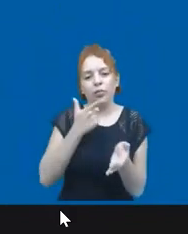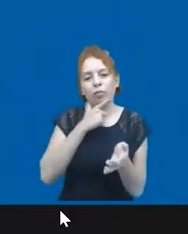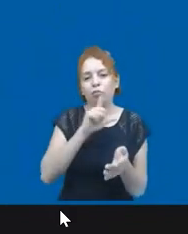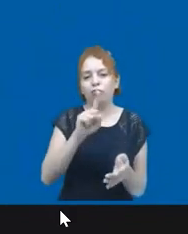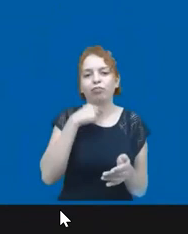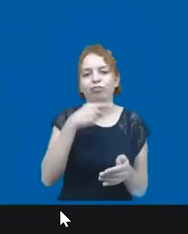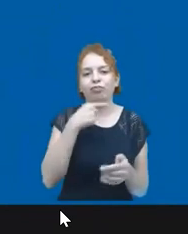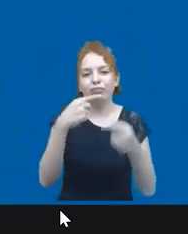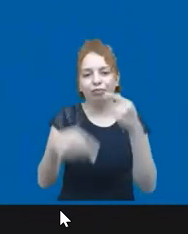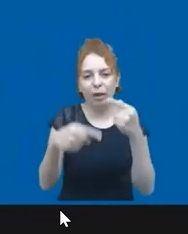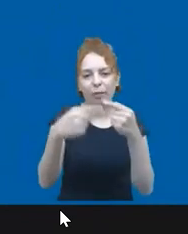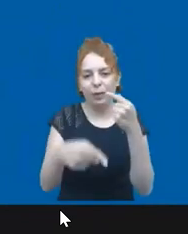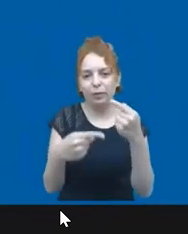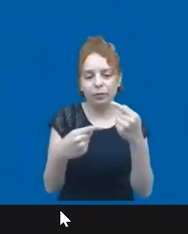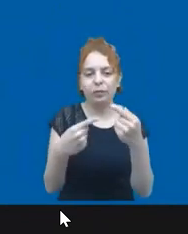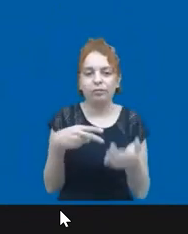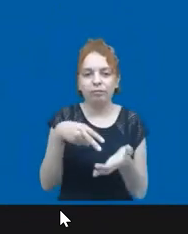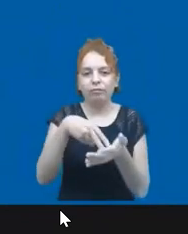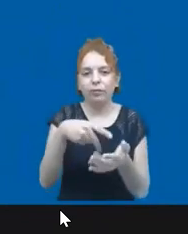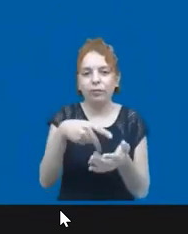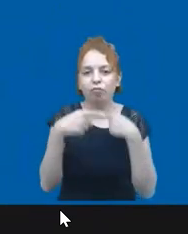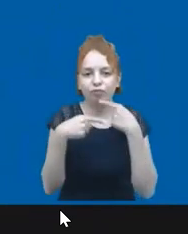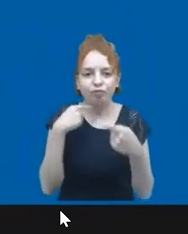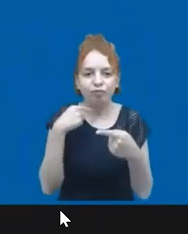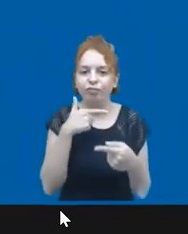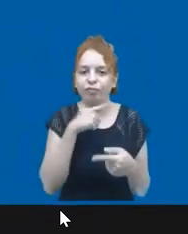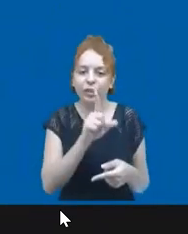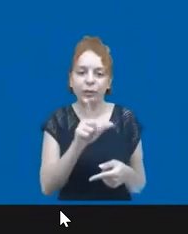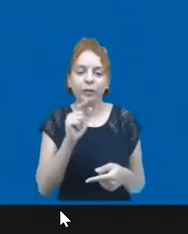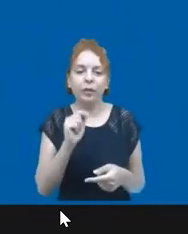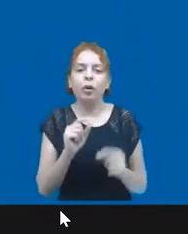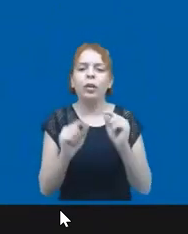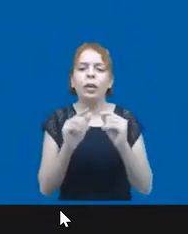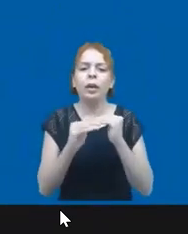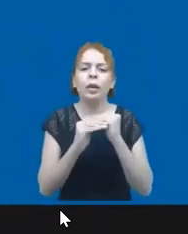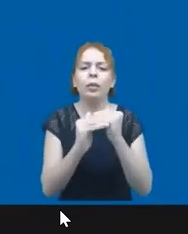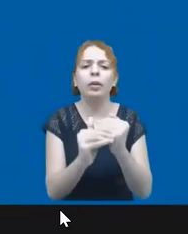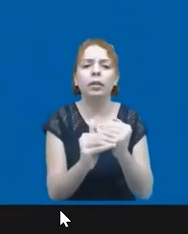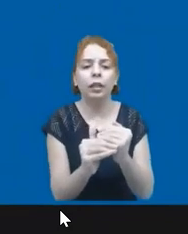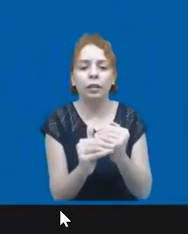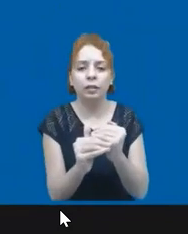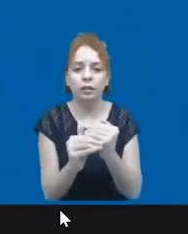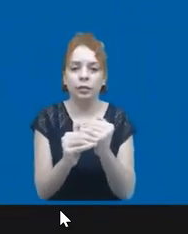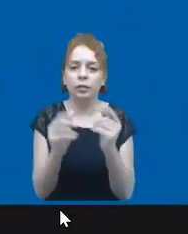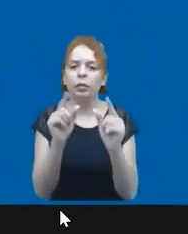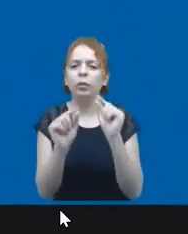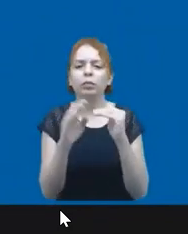cedo, que caiu. Mas queria que você me respondesse um pouco o que é igualdade pra você, na sua visão.